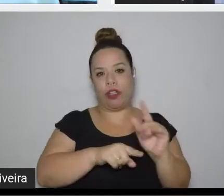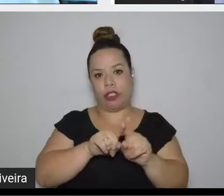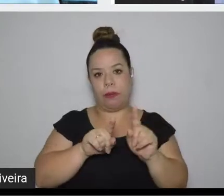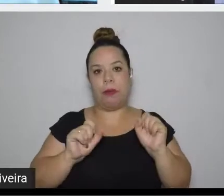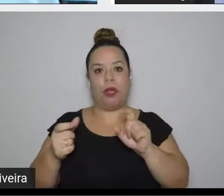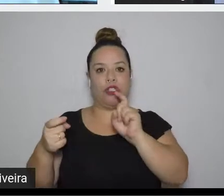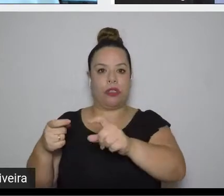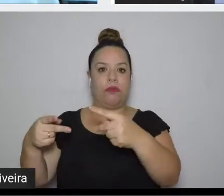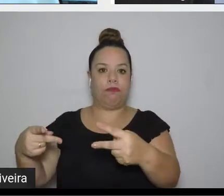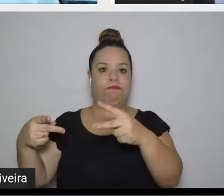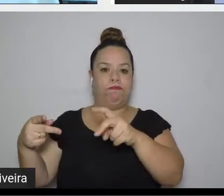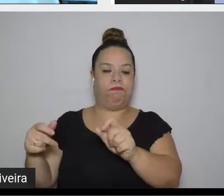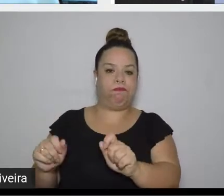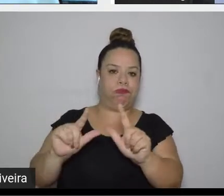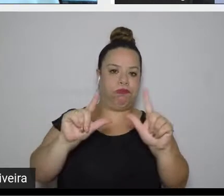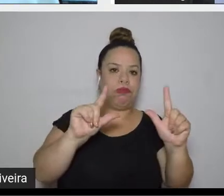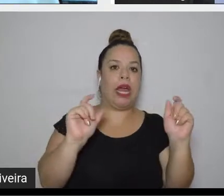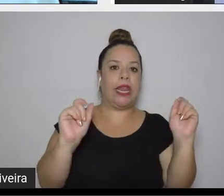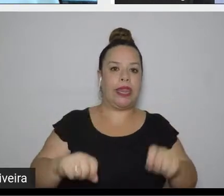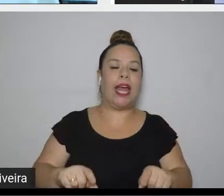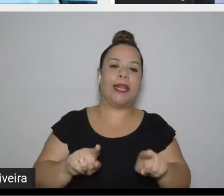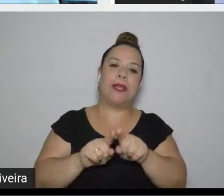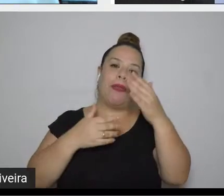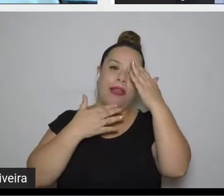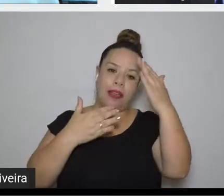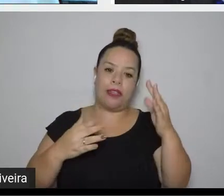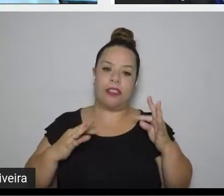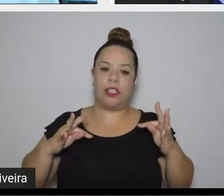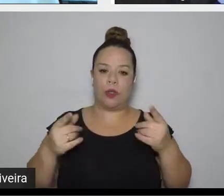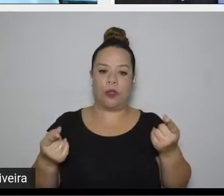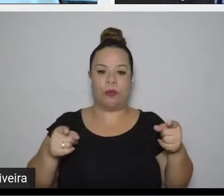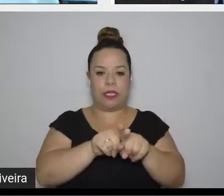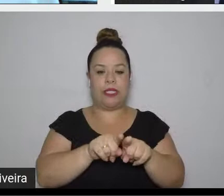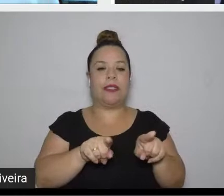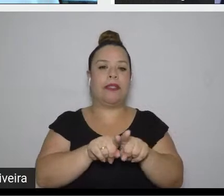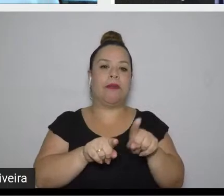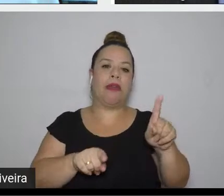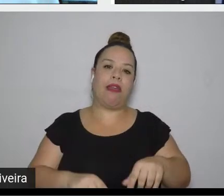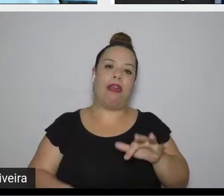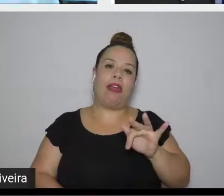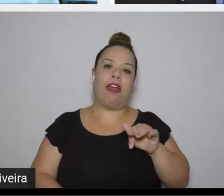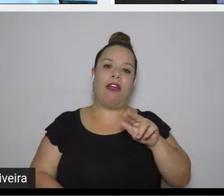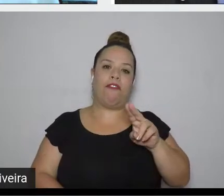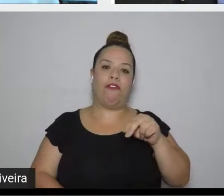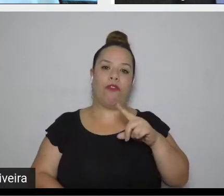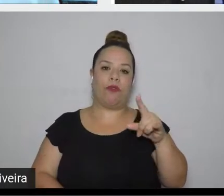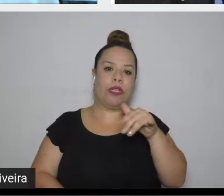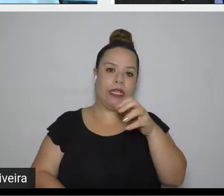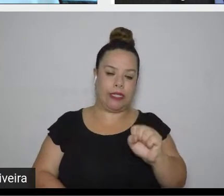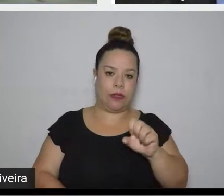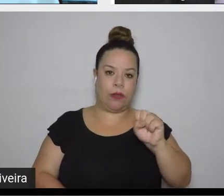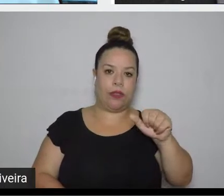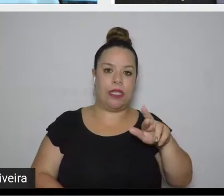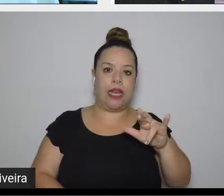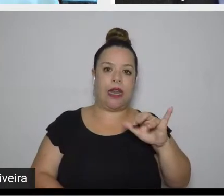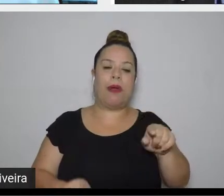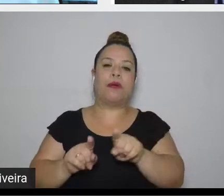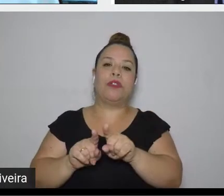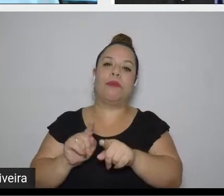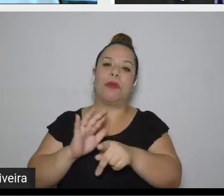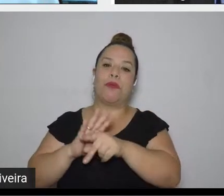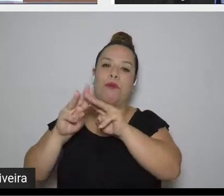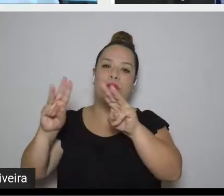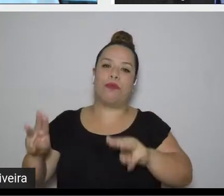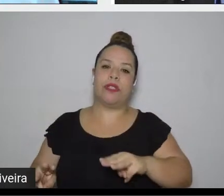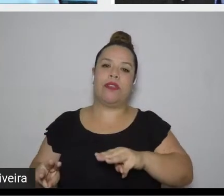agradecer mais uma vez os parceiros da Fundação Saramago e Museu da Língua Portuguesa e Leila se